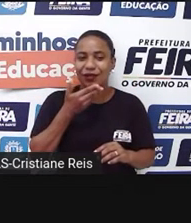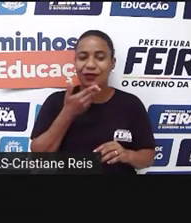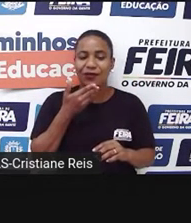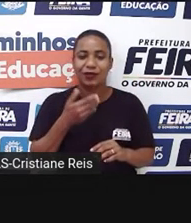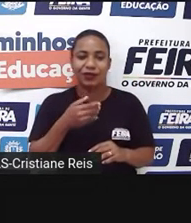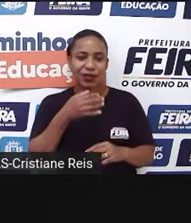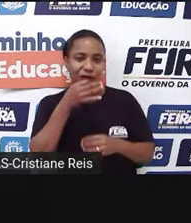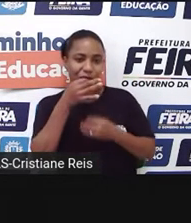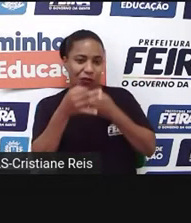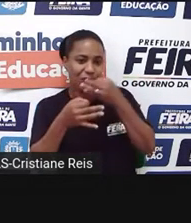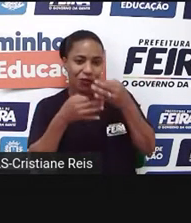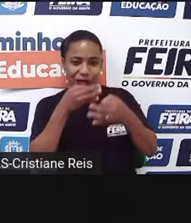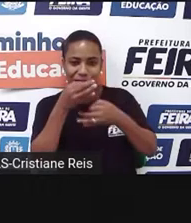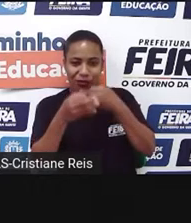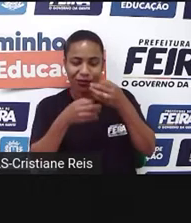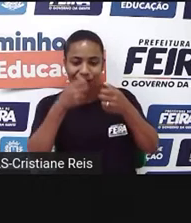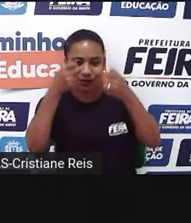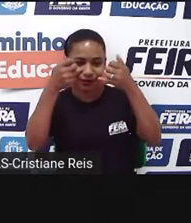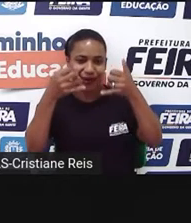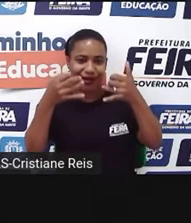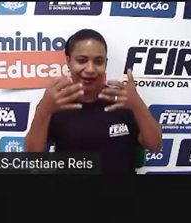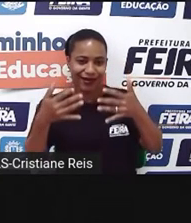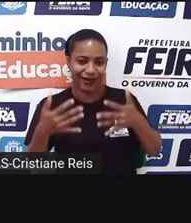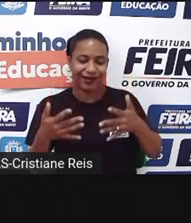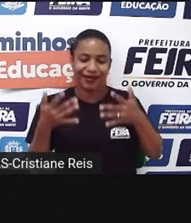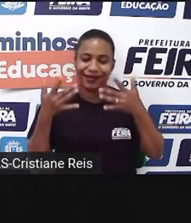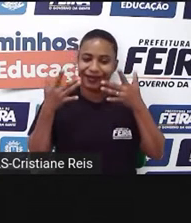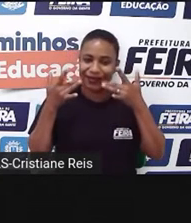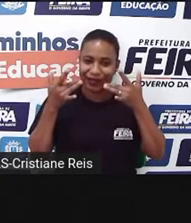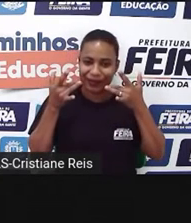coisa que vai acontecer no decorrer da peça.